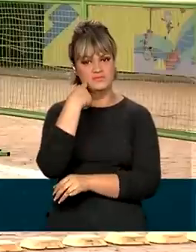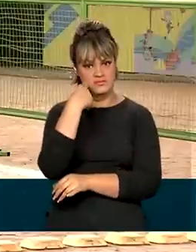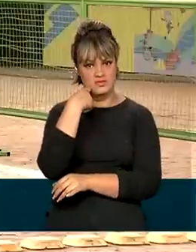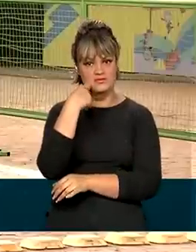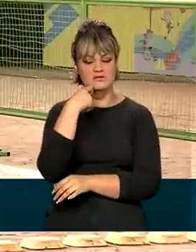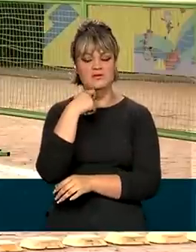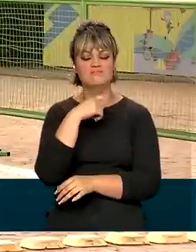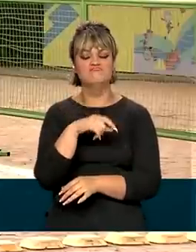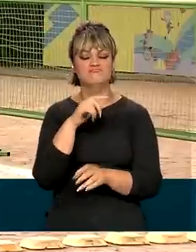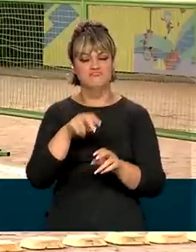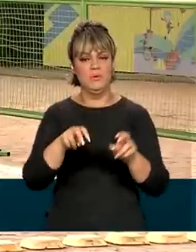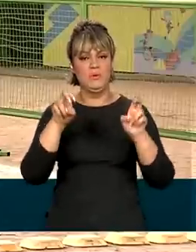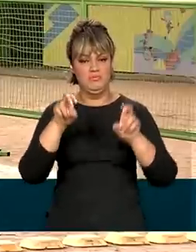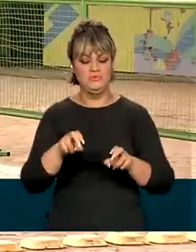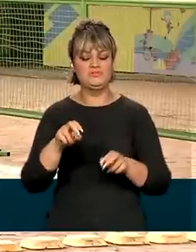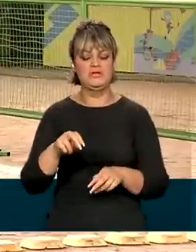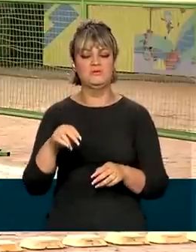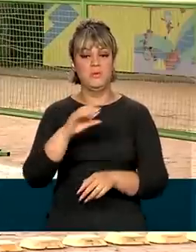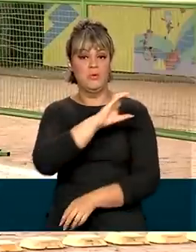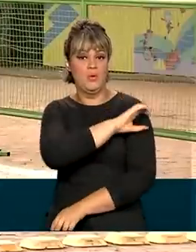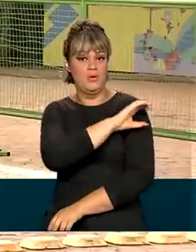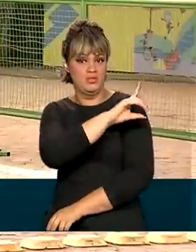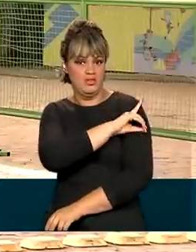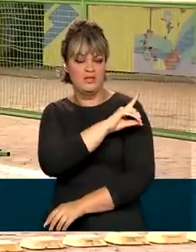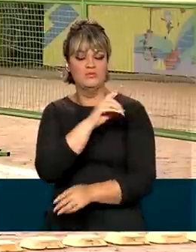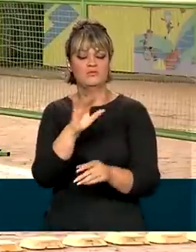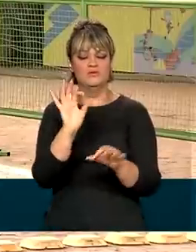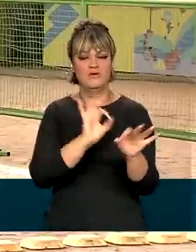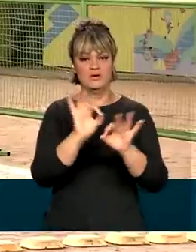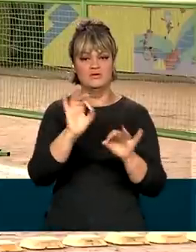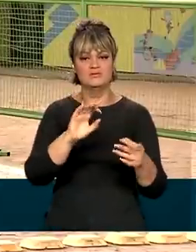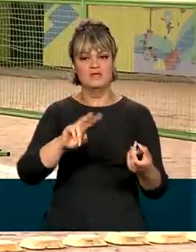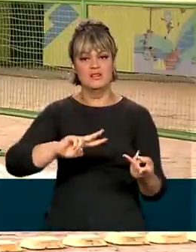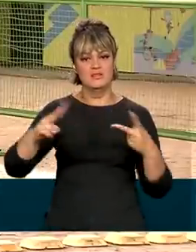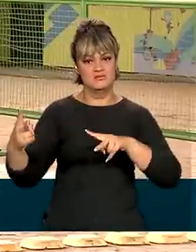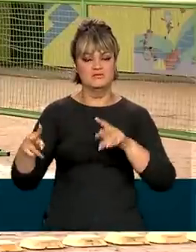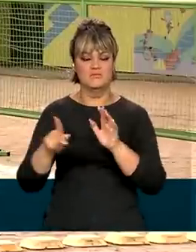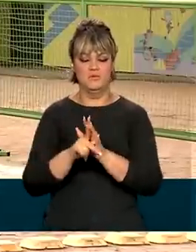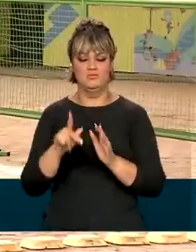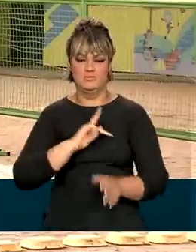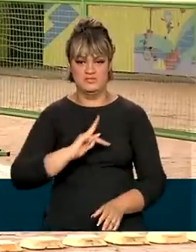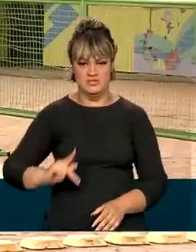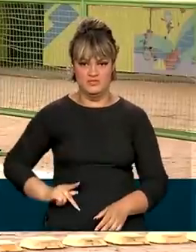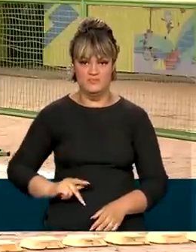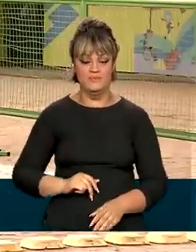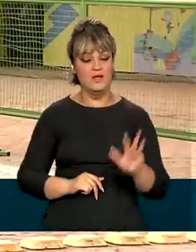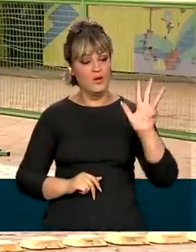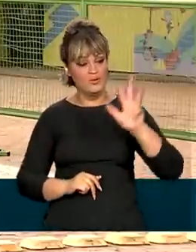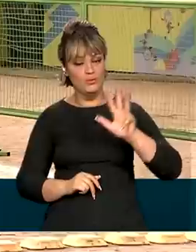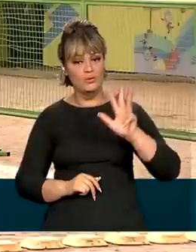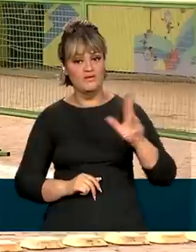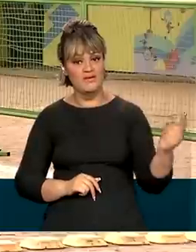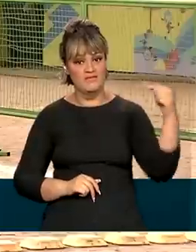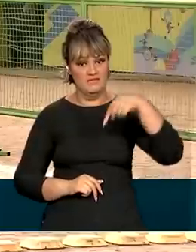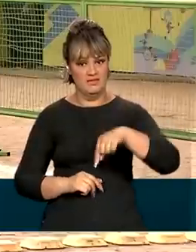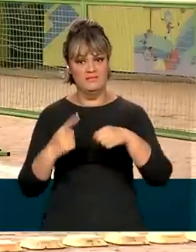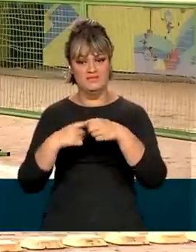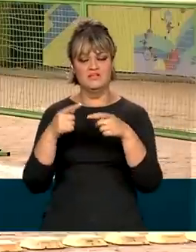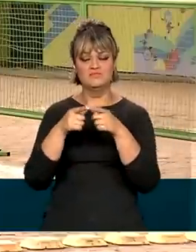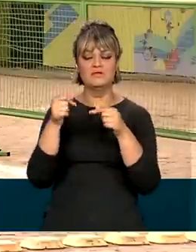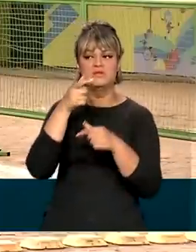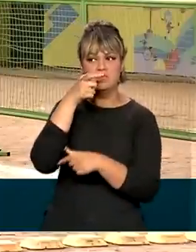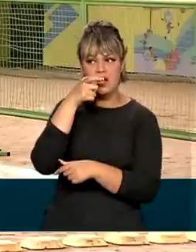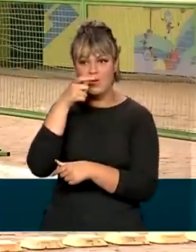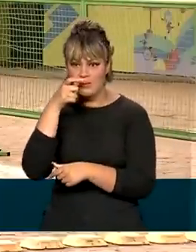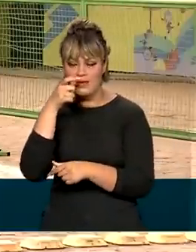-feira, para o cargo especial de coordenador da transição governamental. O presidente eleito Lula deve vir à Brasília para acompanhar os